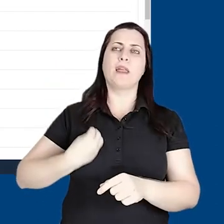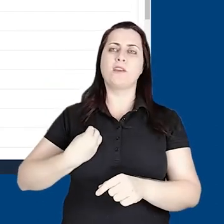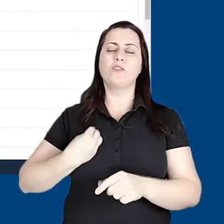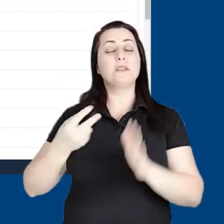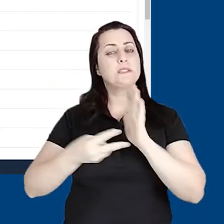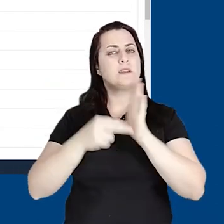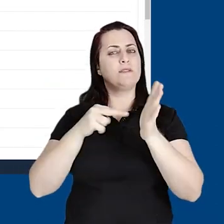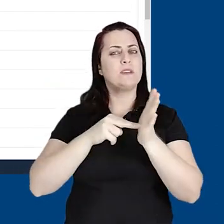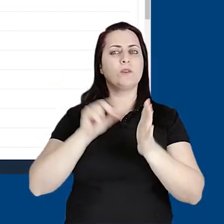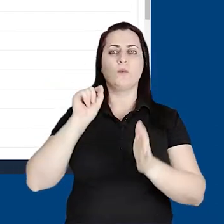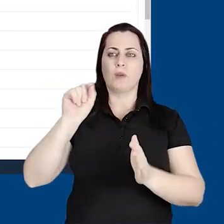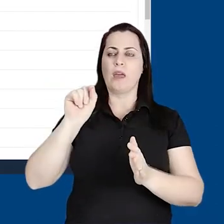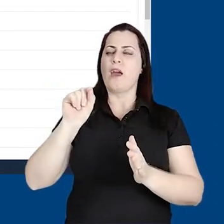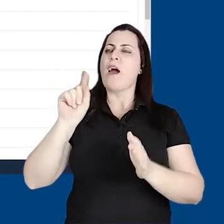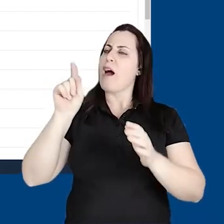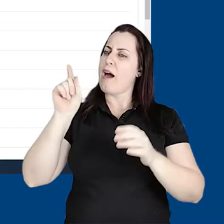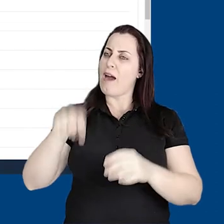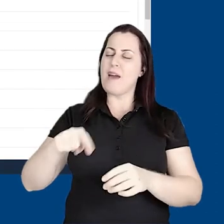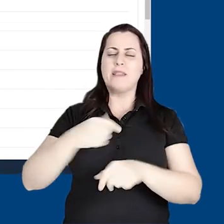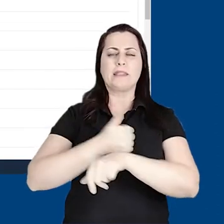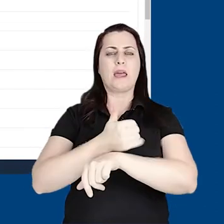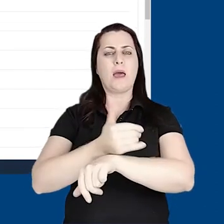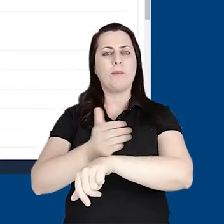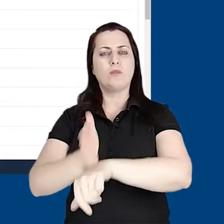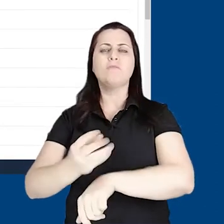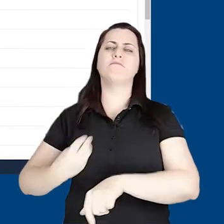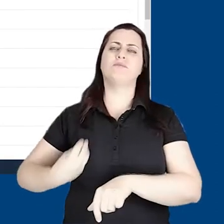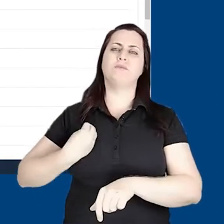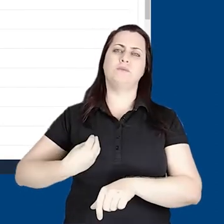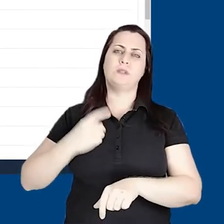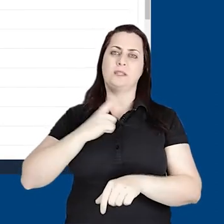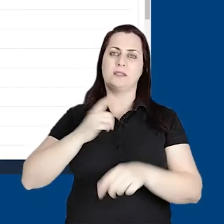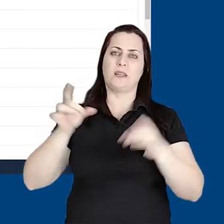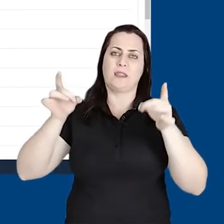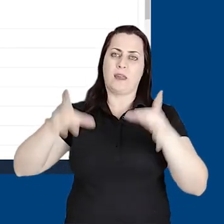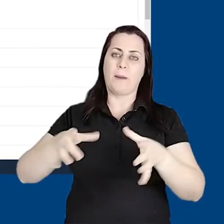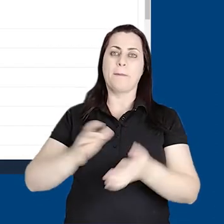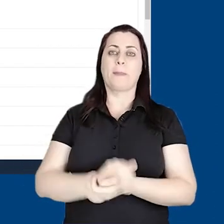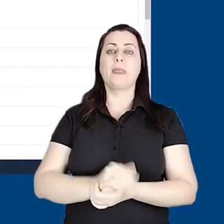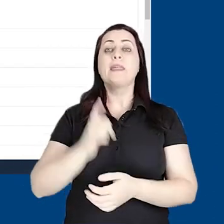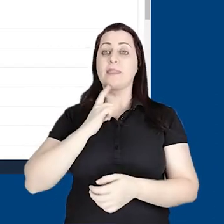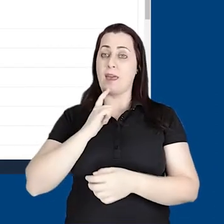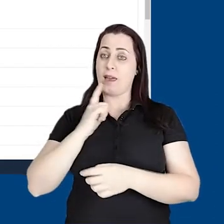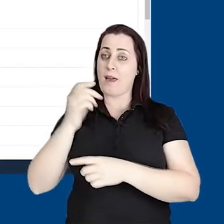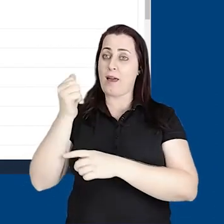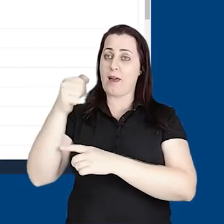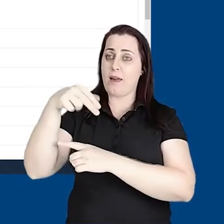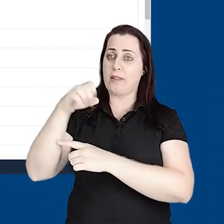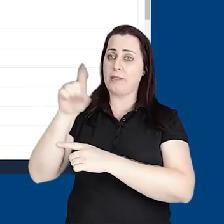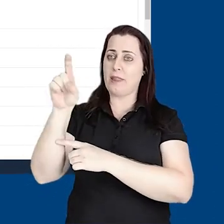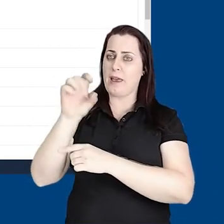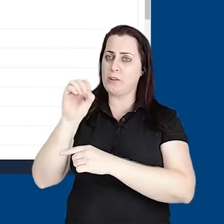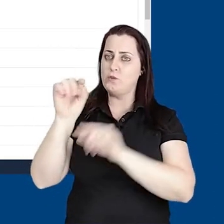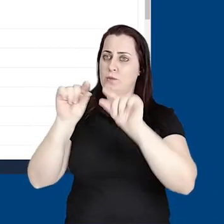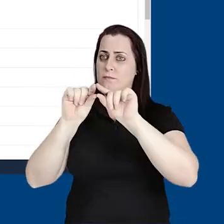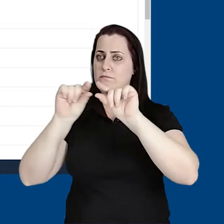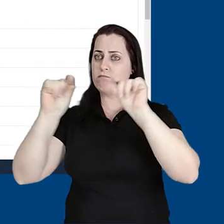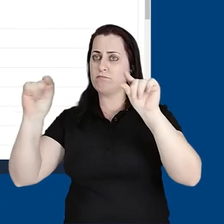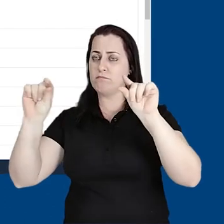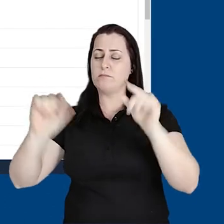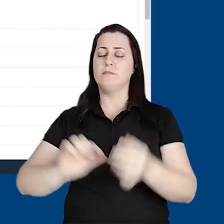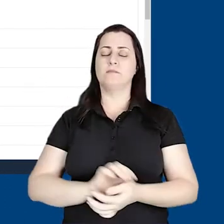significa que ele estará disponível o tempo todo. Também temos as seções de anexos. Palavras.